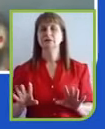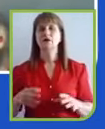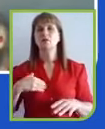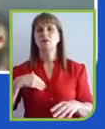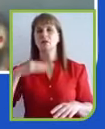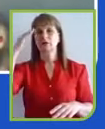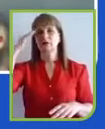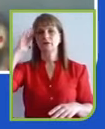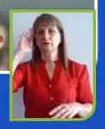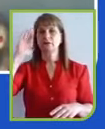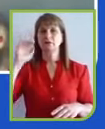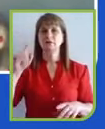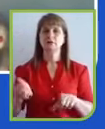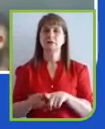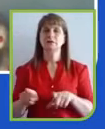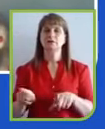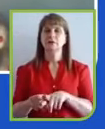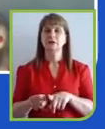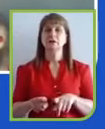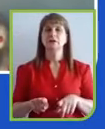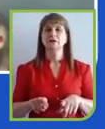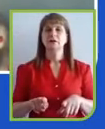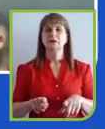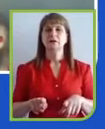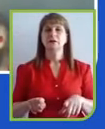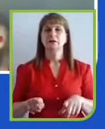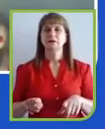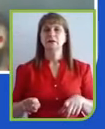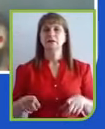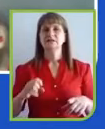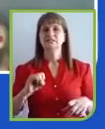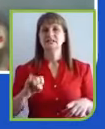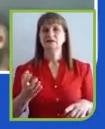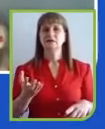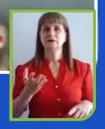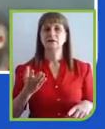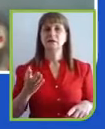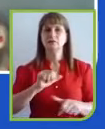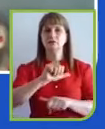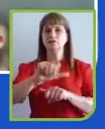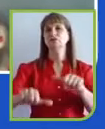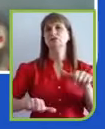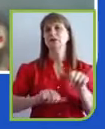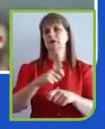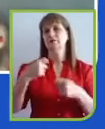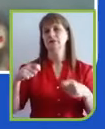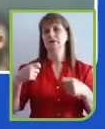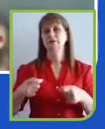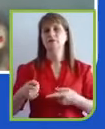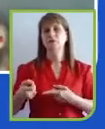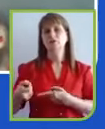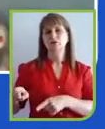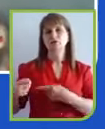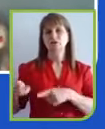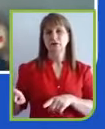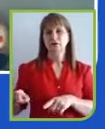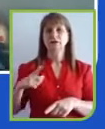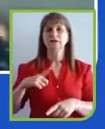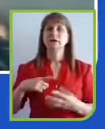frases têm que ser provocativas. Se a gente quer mudar, a gente tem que provocar. Tem muitas questões aqui